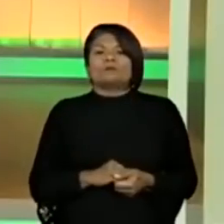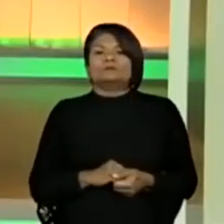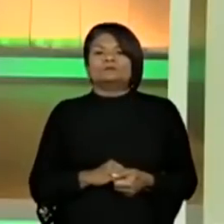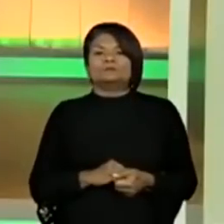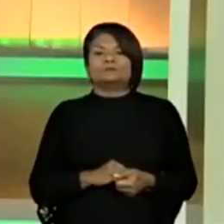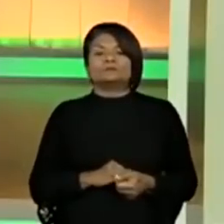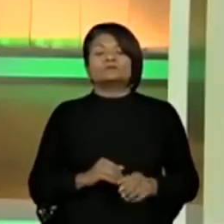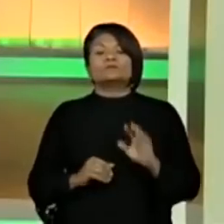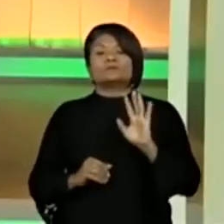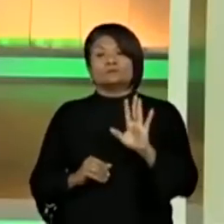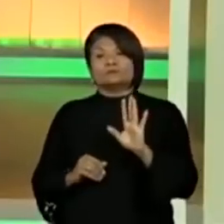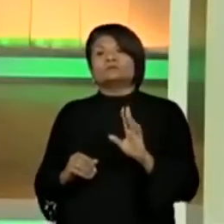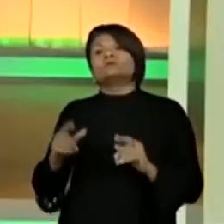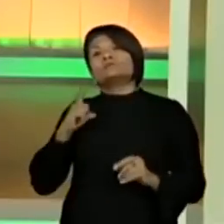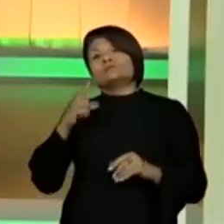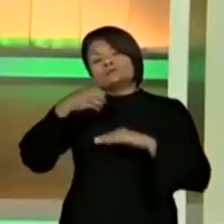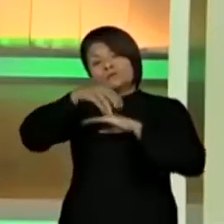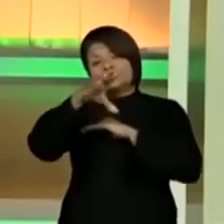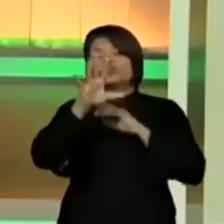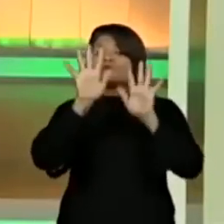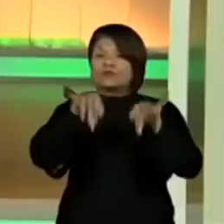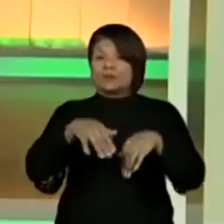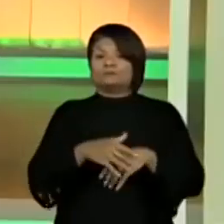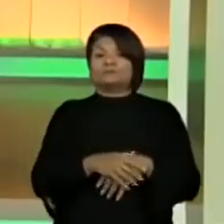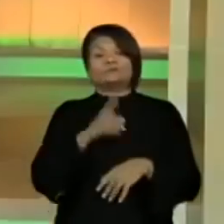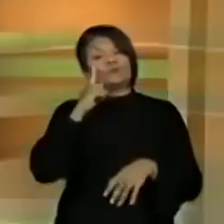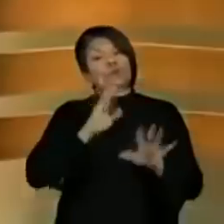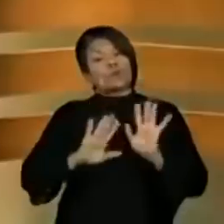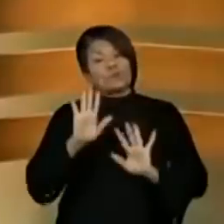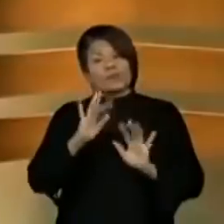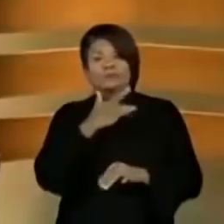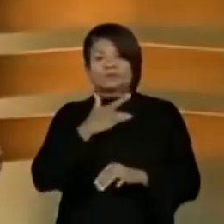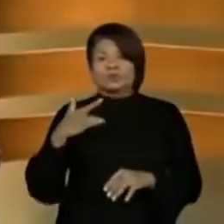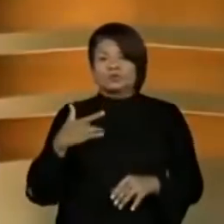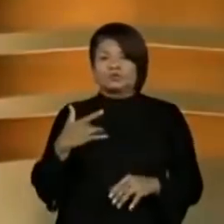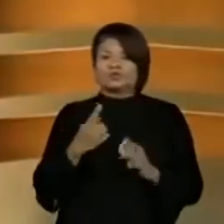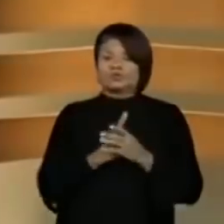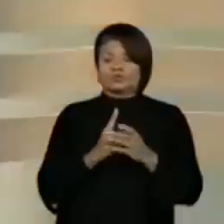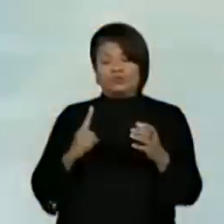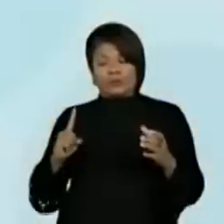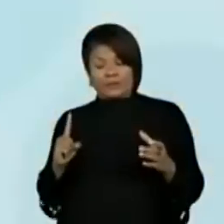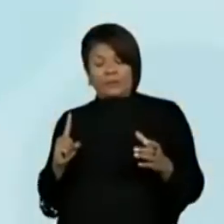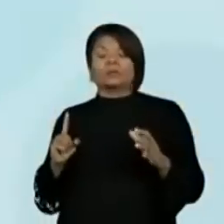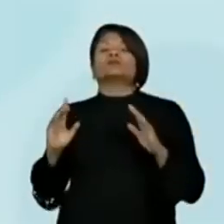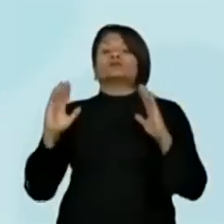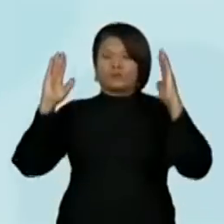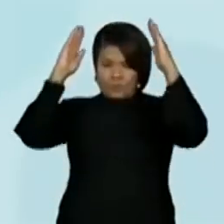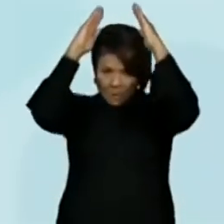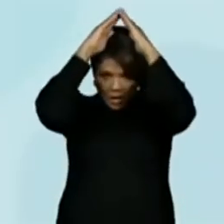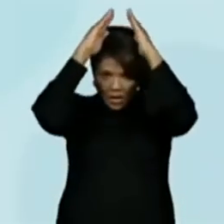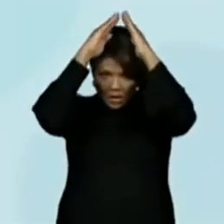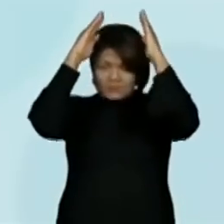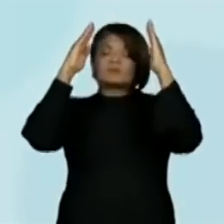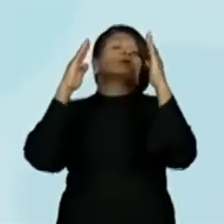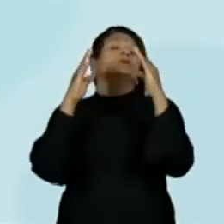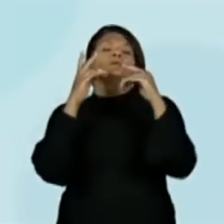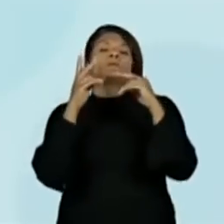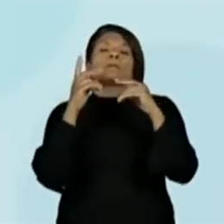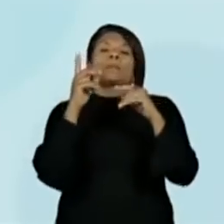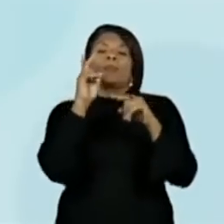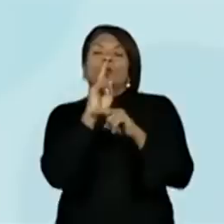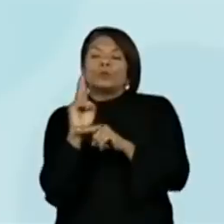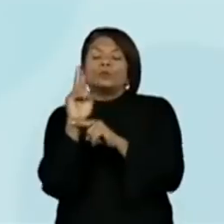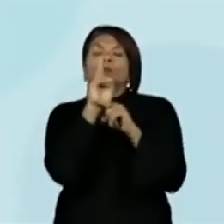Olha, mais uma dica final. Cuidados aí com a saúde. Estão em isolamento, estão em casa, estão se cuidando,